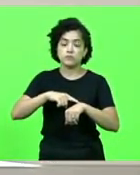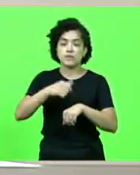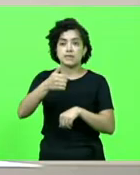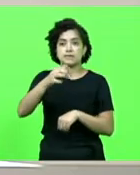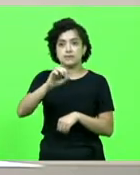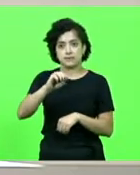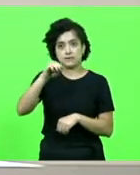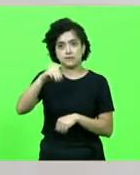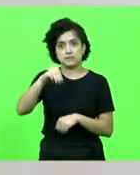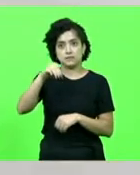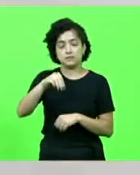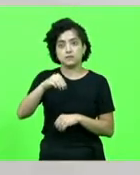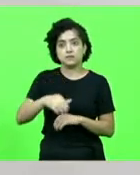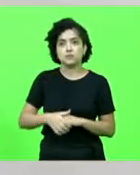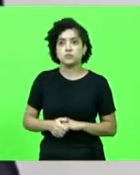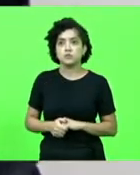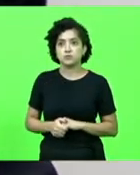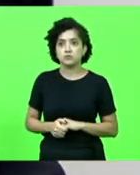minutos.